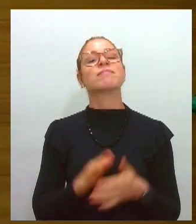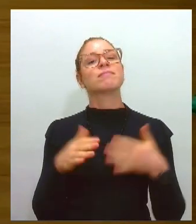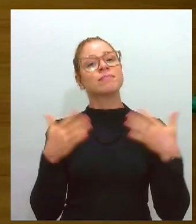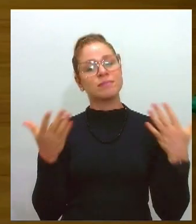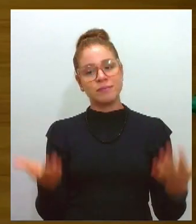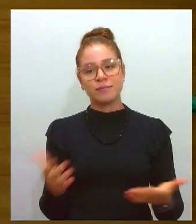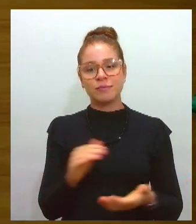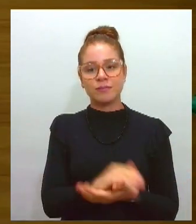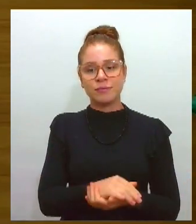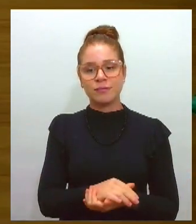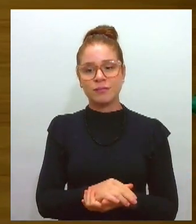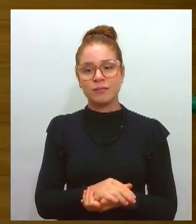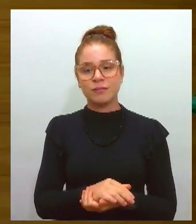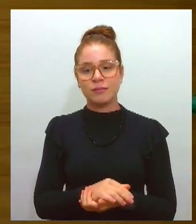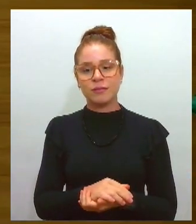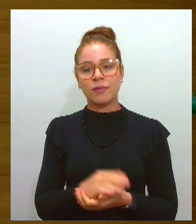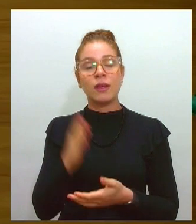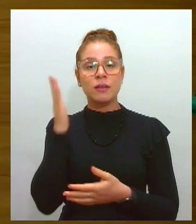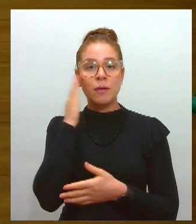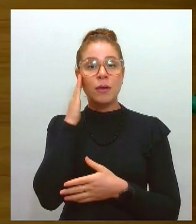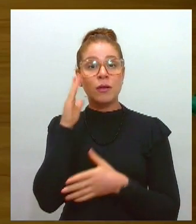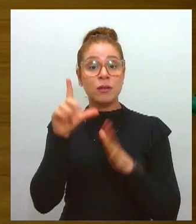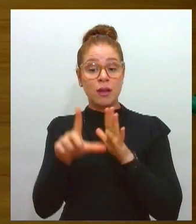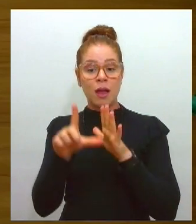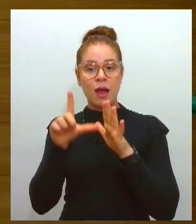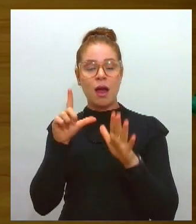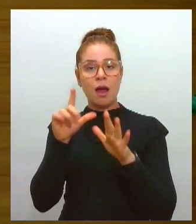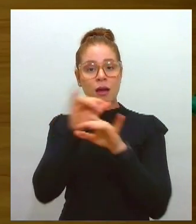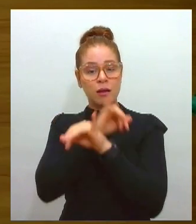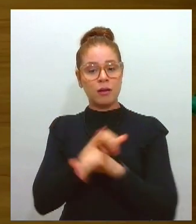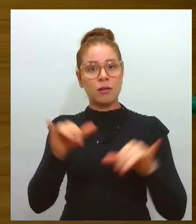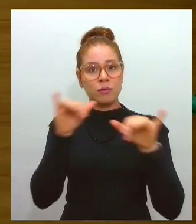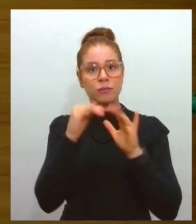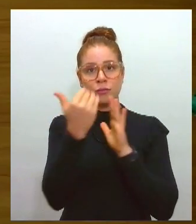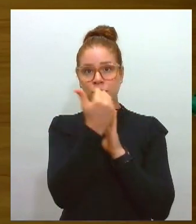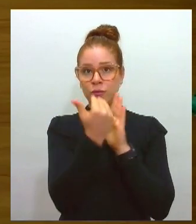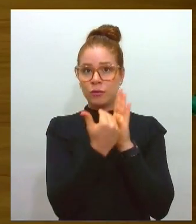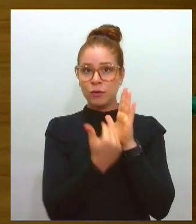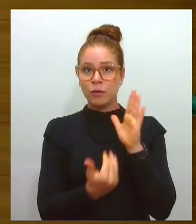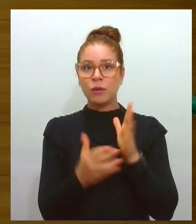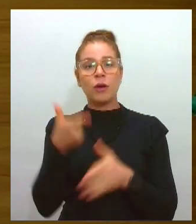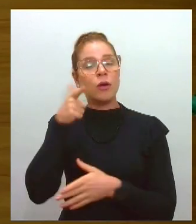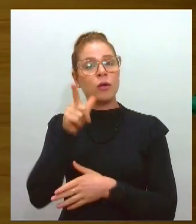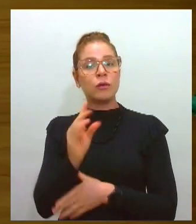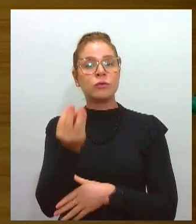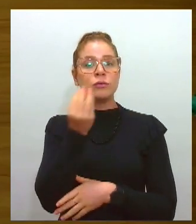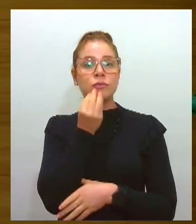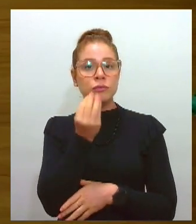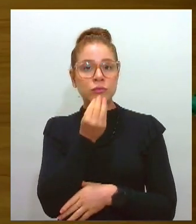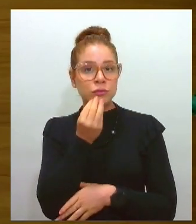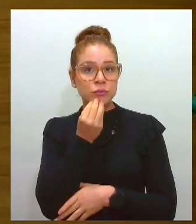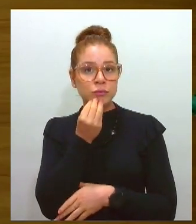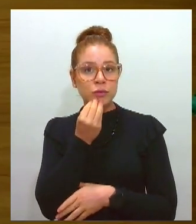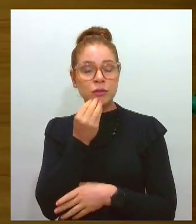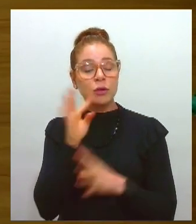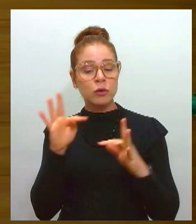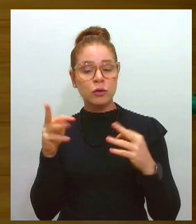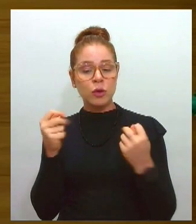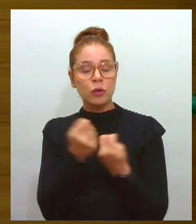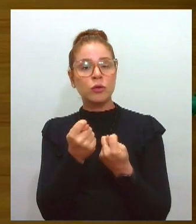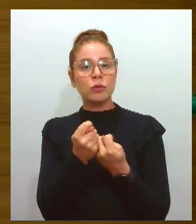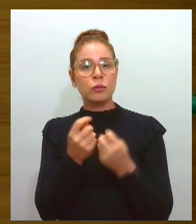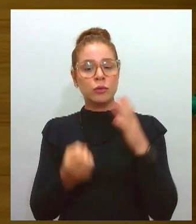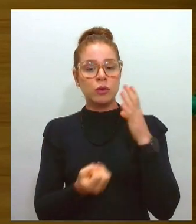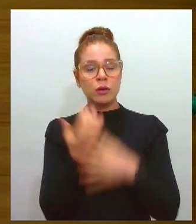antecipação do lançamento da programação, gerou a oportunidade do mercado se preparar. Tanto o mercado especializado, as